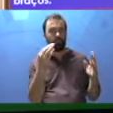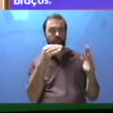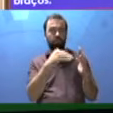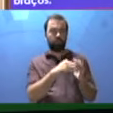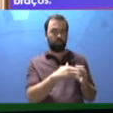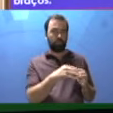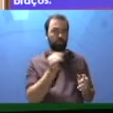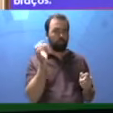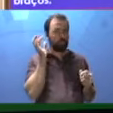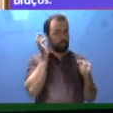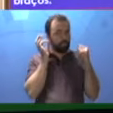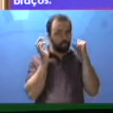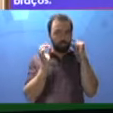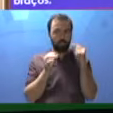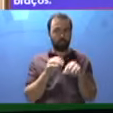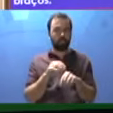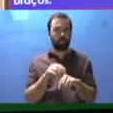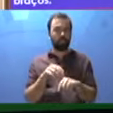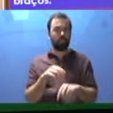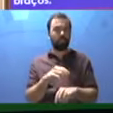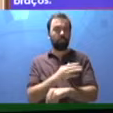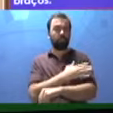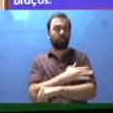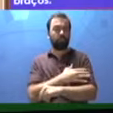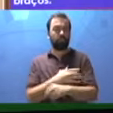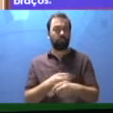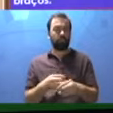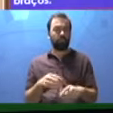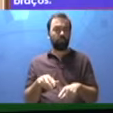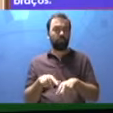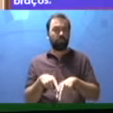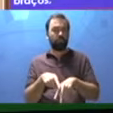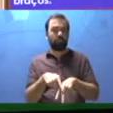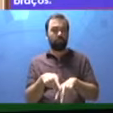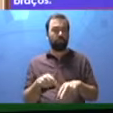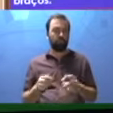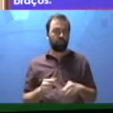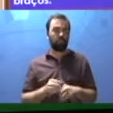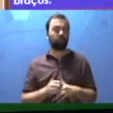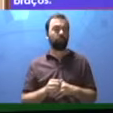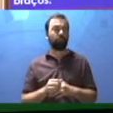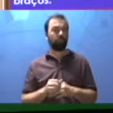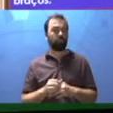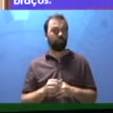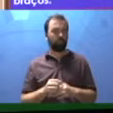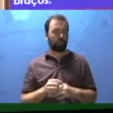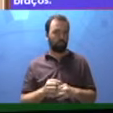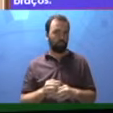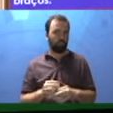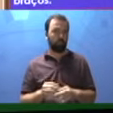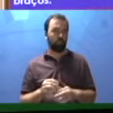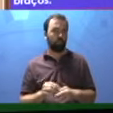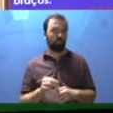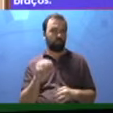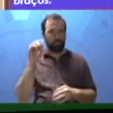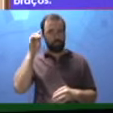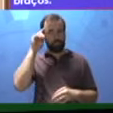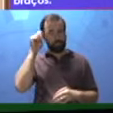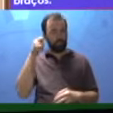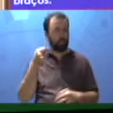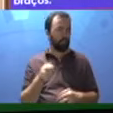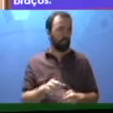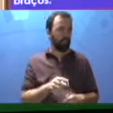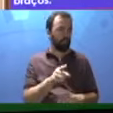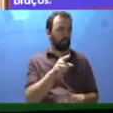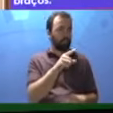de adornos de pernas e braços. Olha lá. Olha, agora vai ficar um pouquinho mais comprido, só que tem que ser o caminho mais